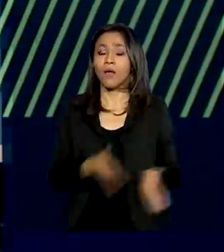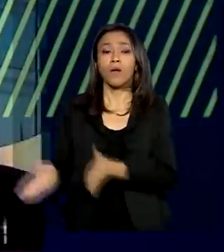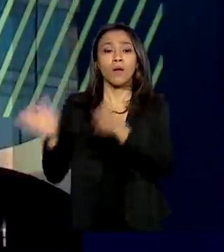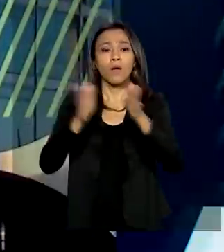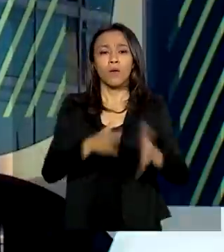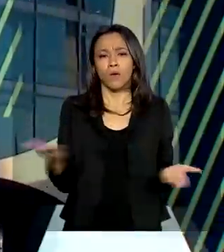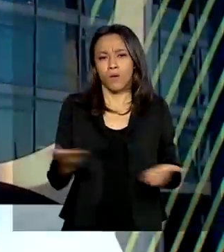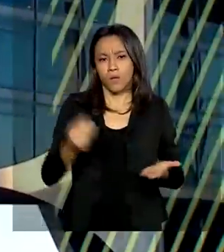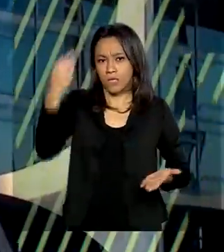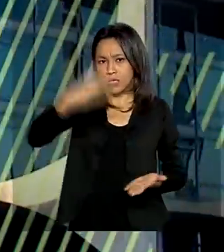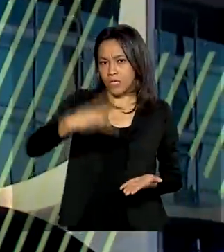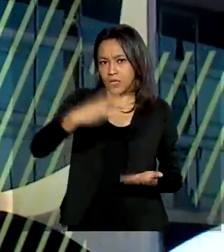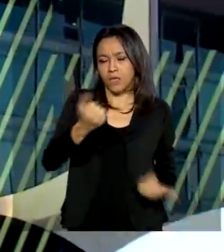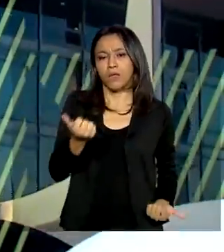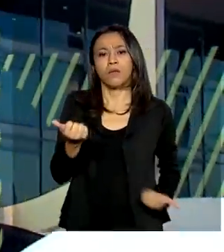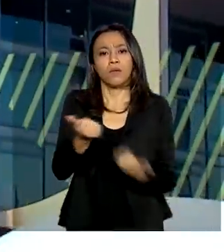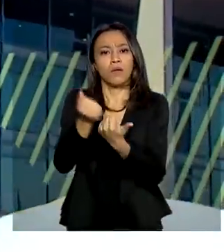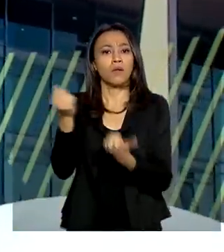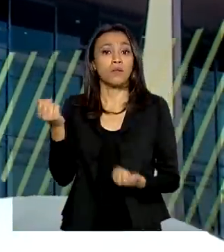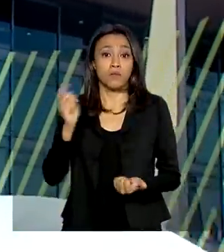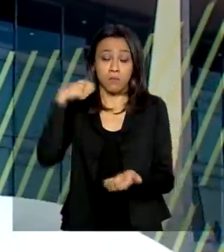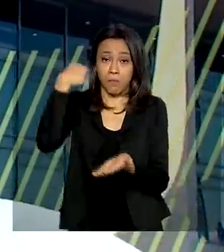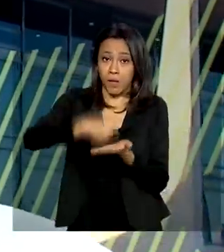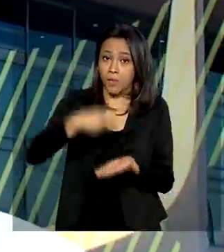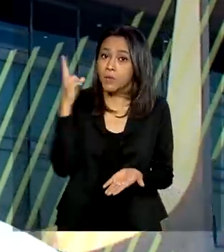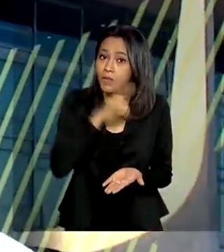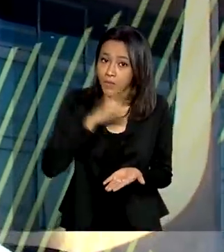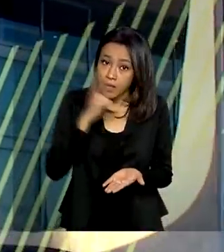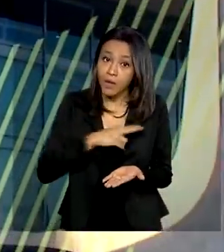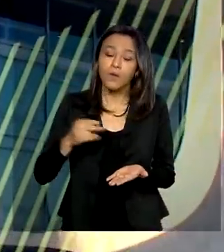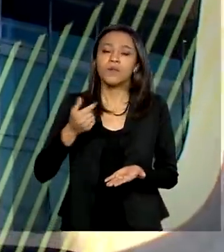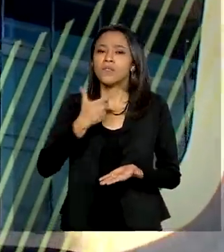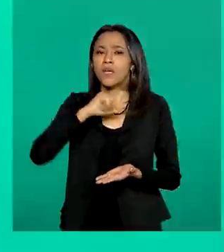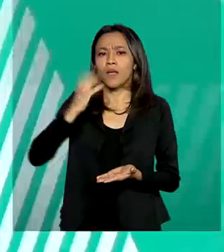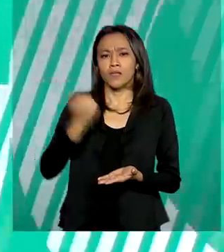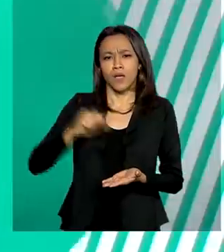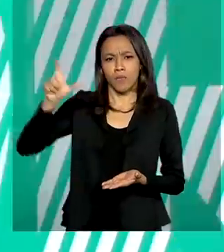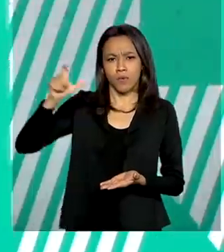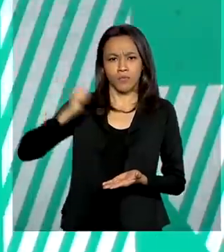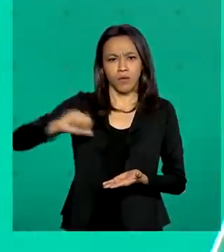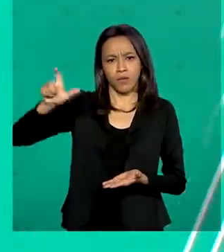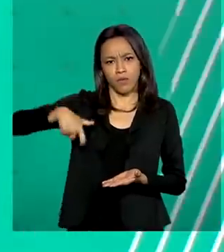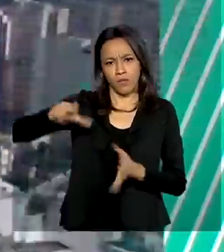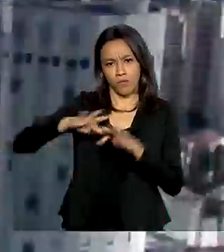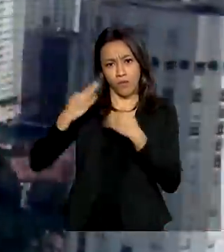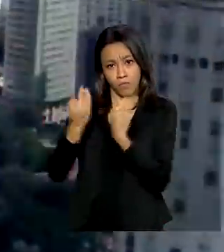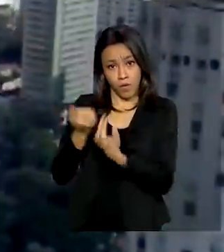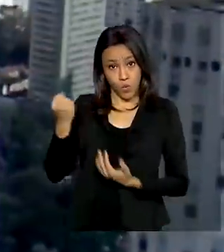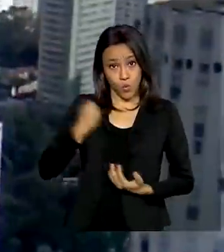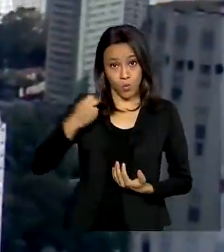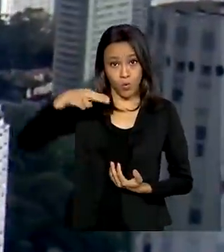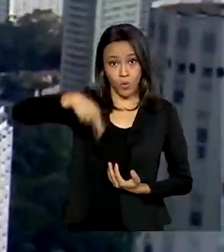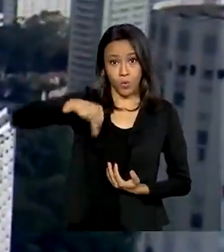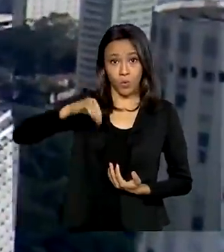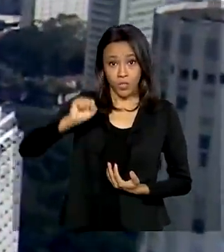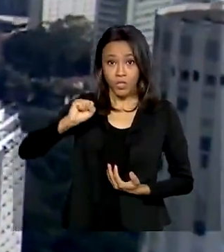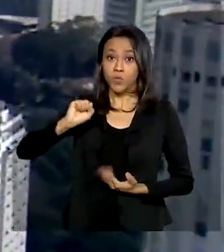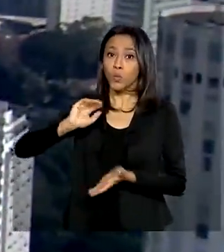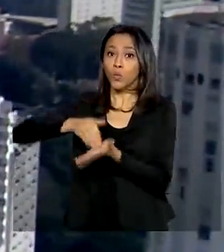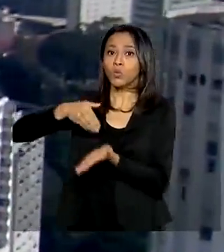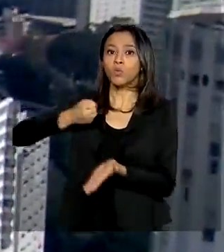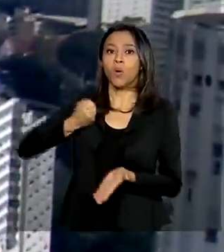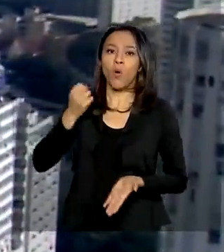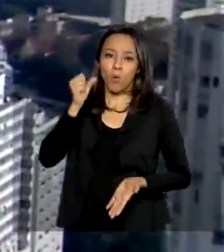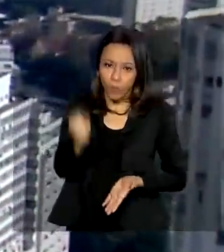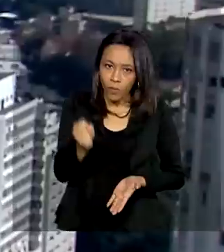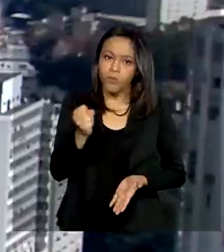parcela do auxílio emergencial os beneficiários do Bolsa Família com NIS de final 8. A Caixa também divulgou o calendário